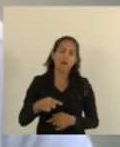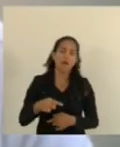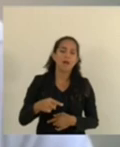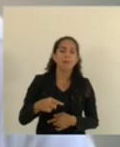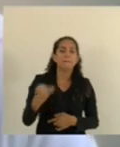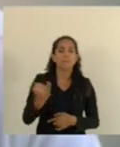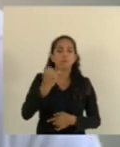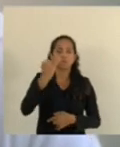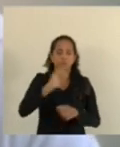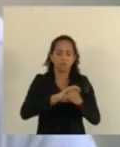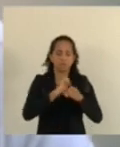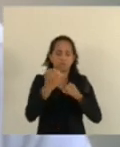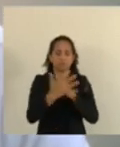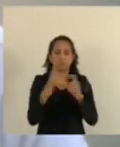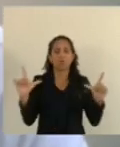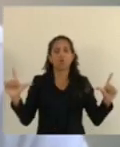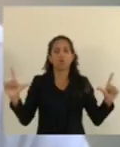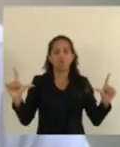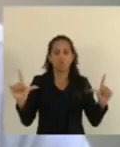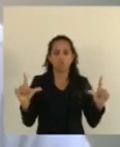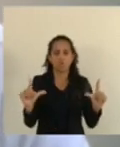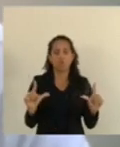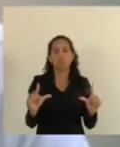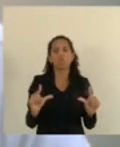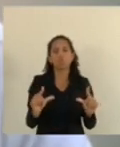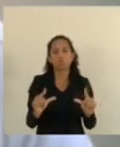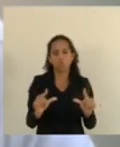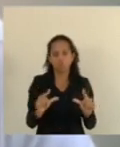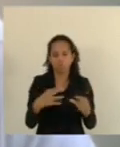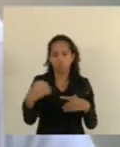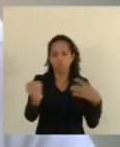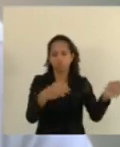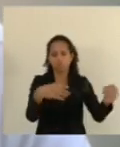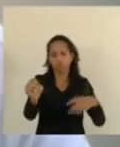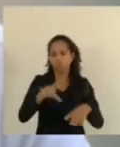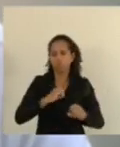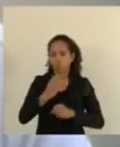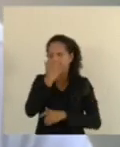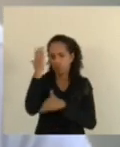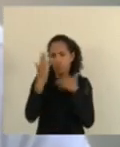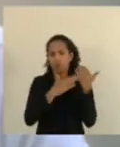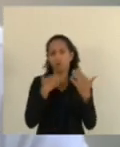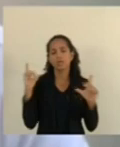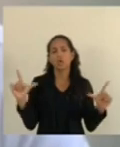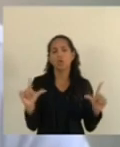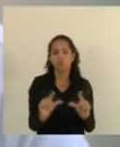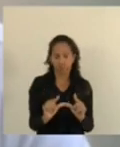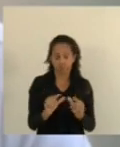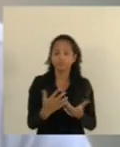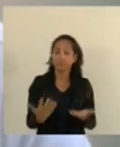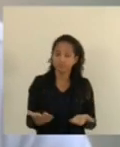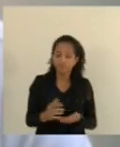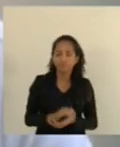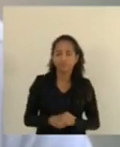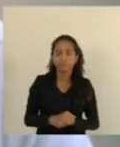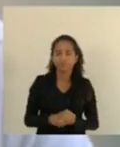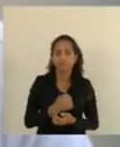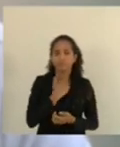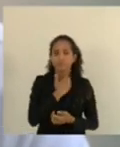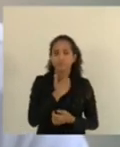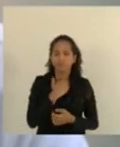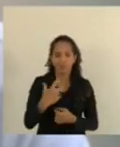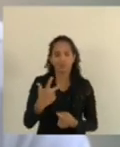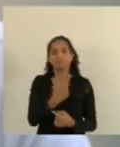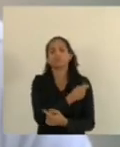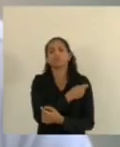significativa da diminuição de letalidade e mortalidade no nosso país. Então, coincidiu com a aplicação